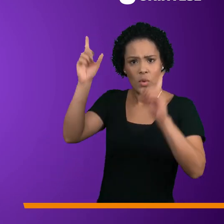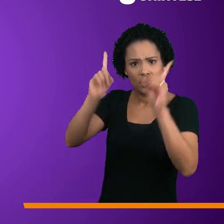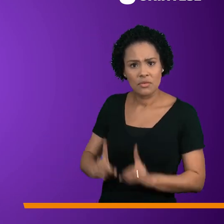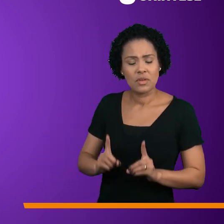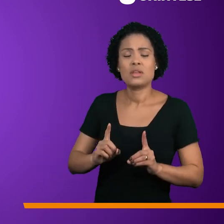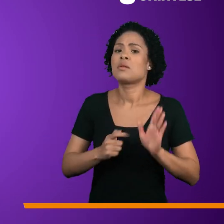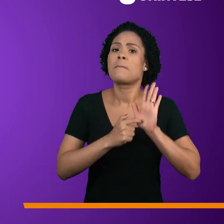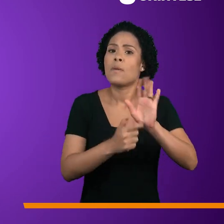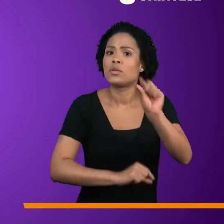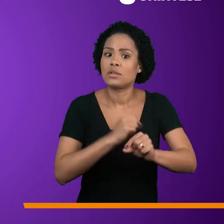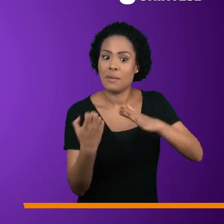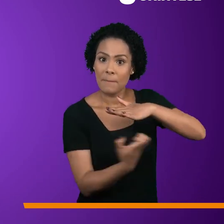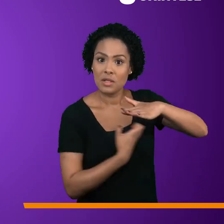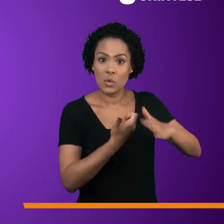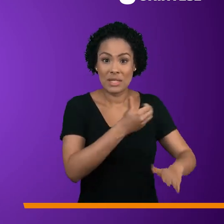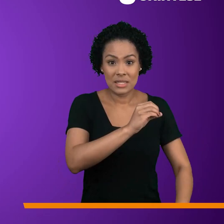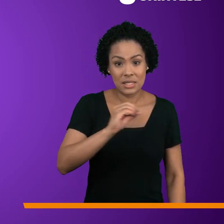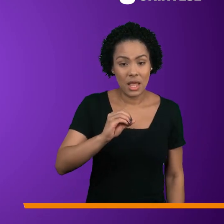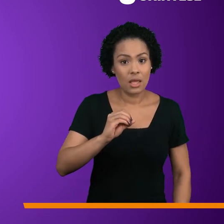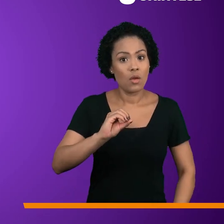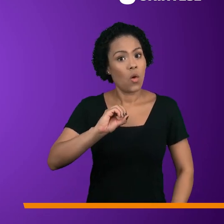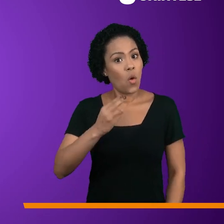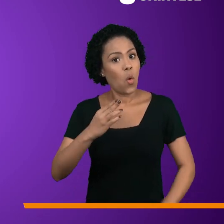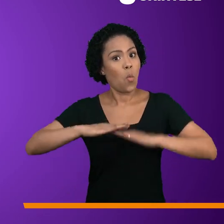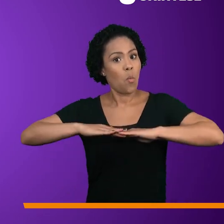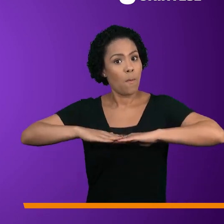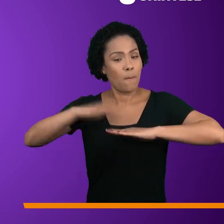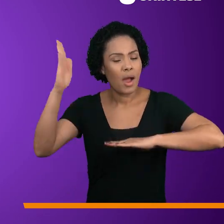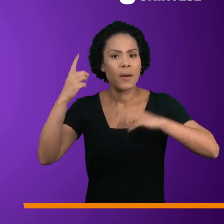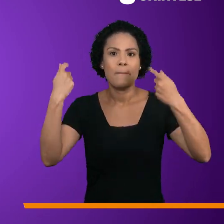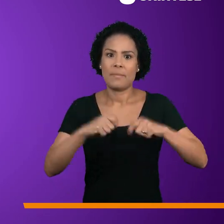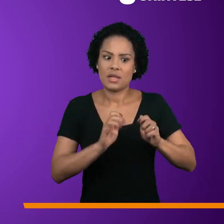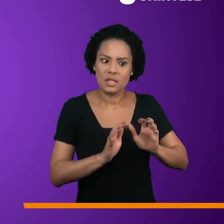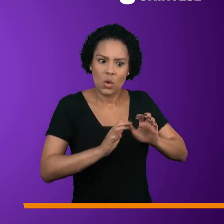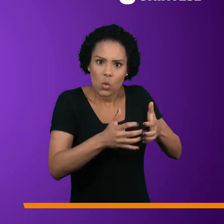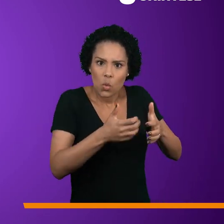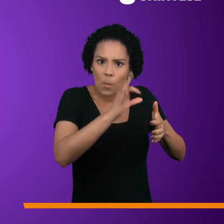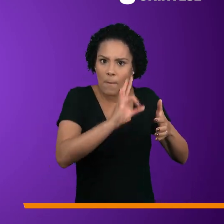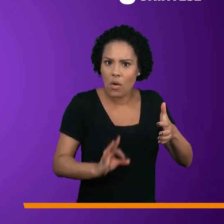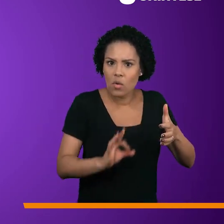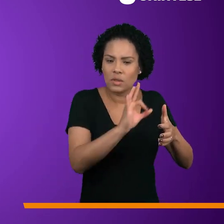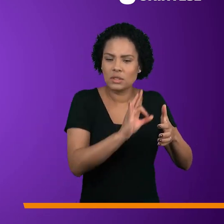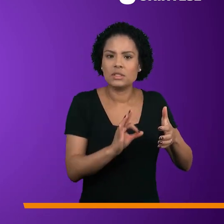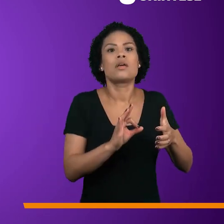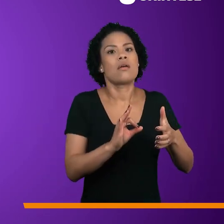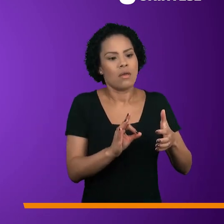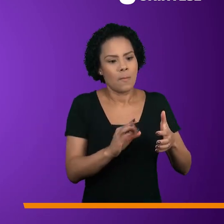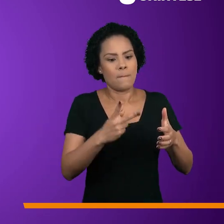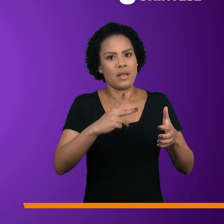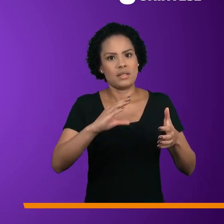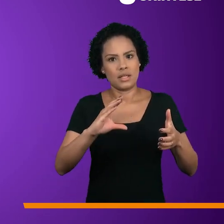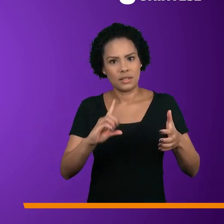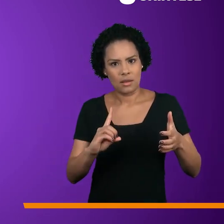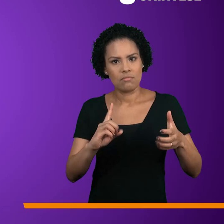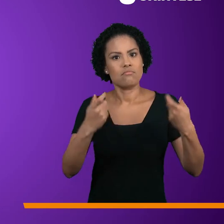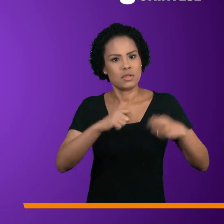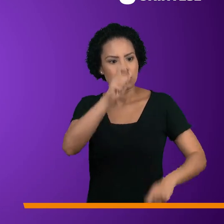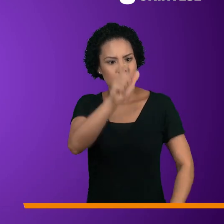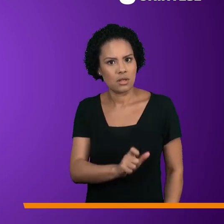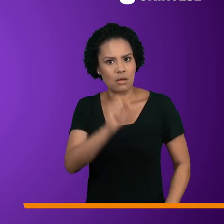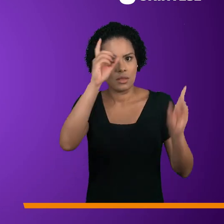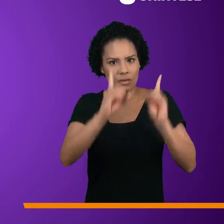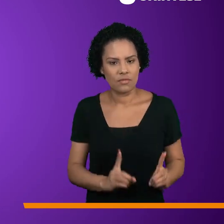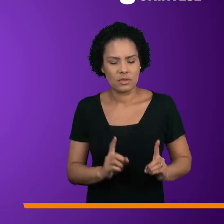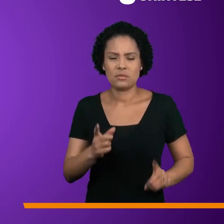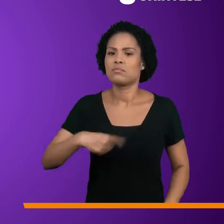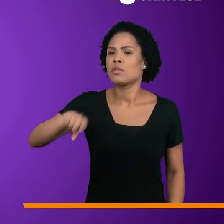estabelece que empresas com 100 ou mais empregados tenham uma parcela de seus cargos destinada para pessoas